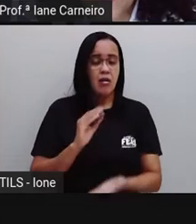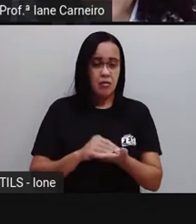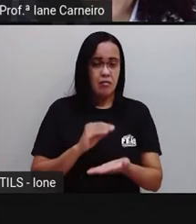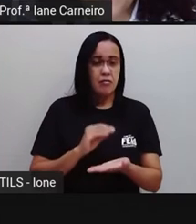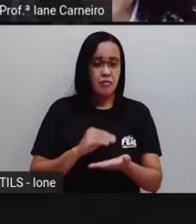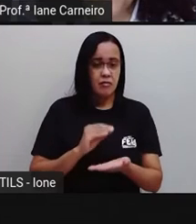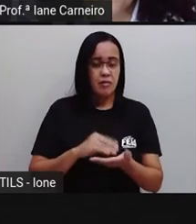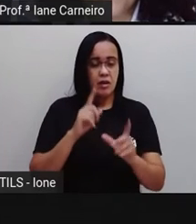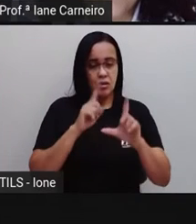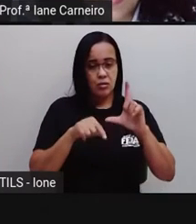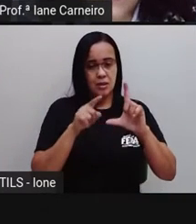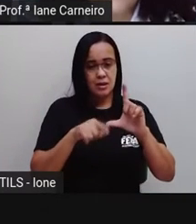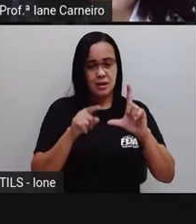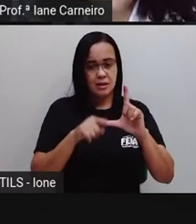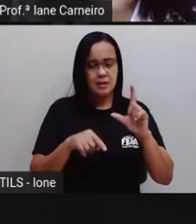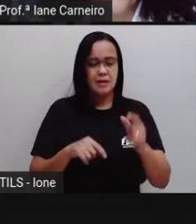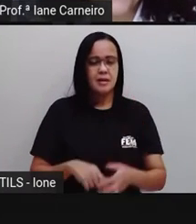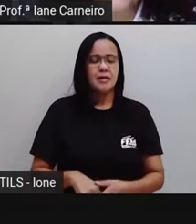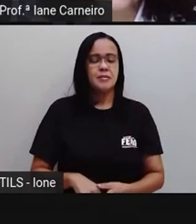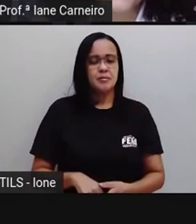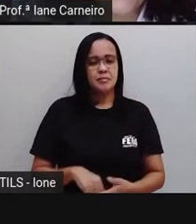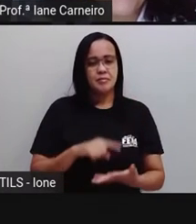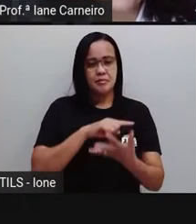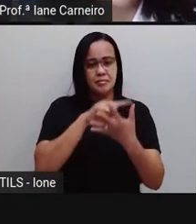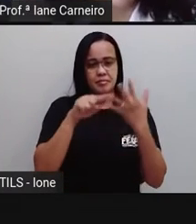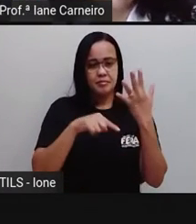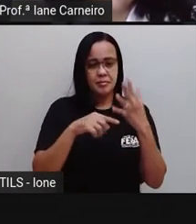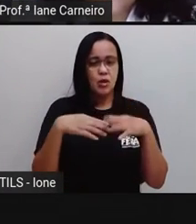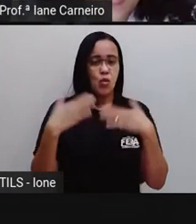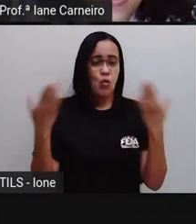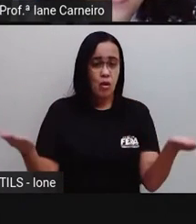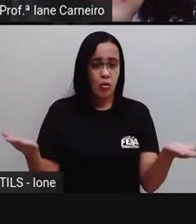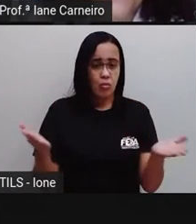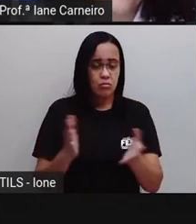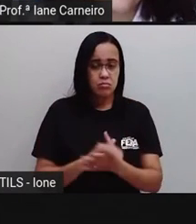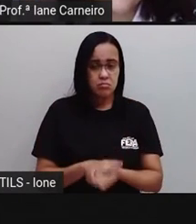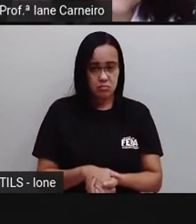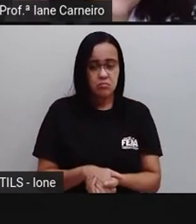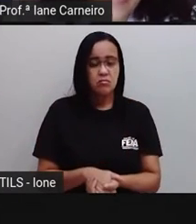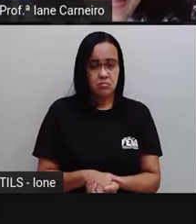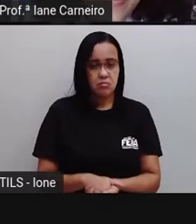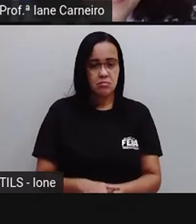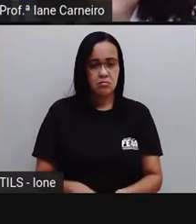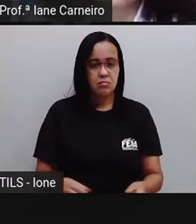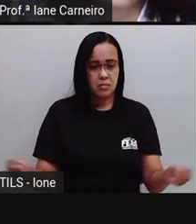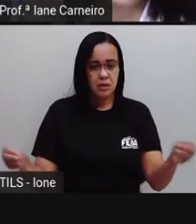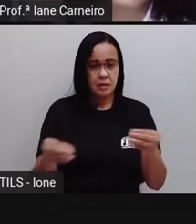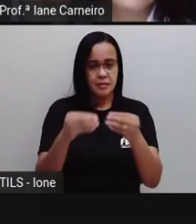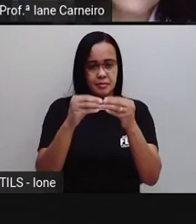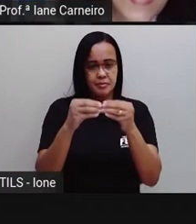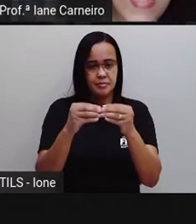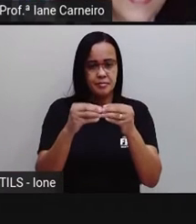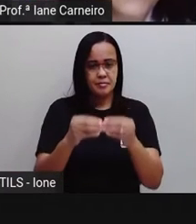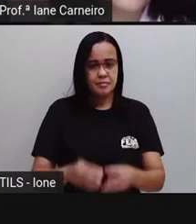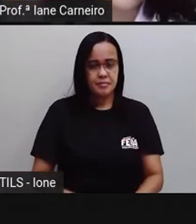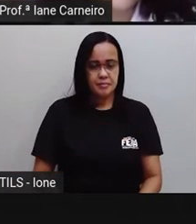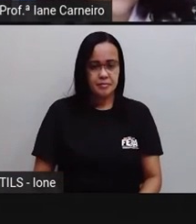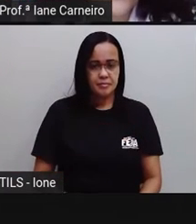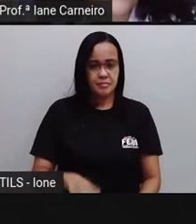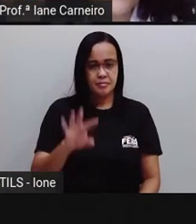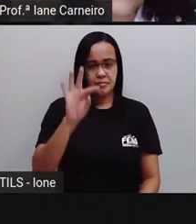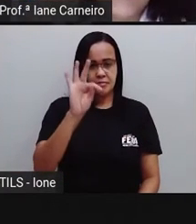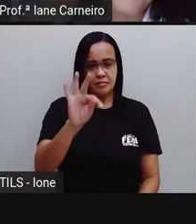Uma vogal aqui, depois do T, pra formar a sílaba T, tá bom? TÉ, né? TÉ